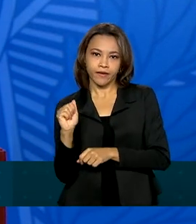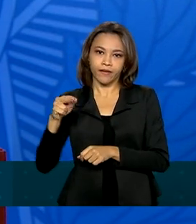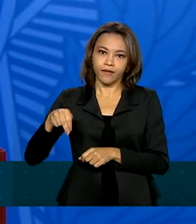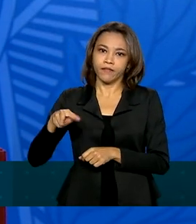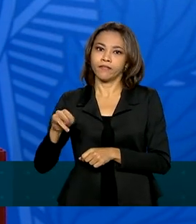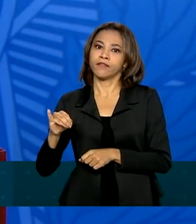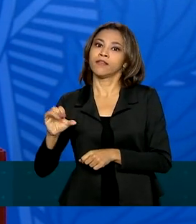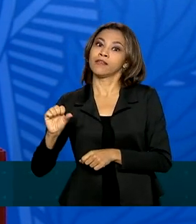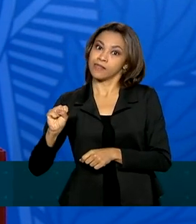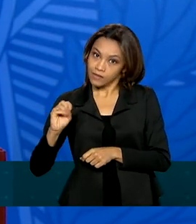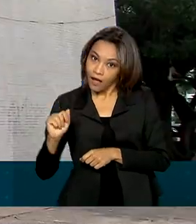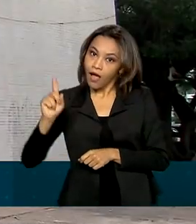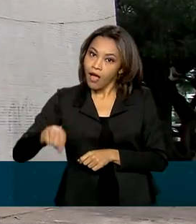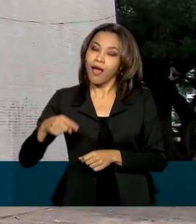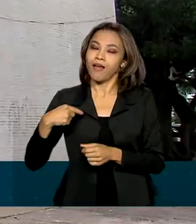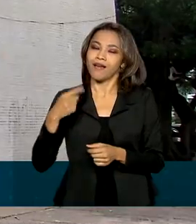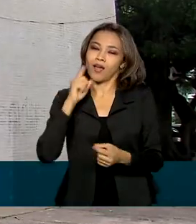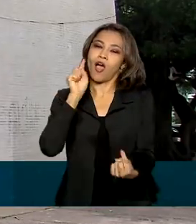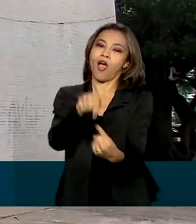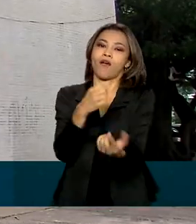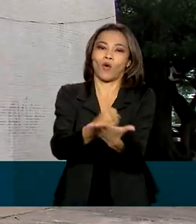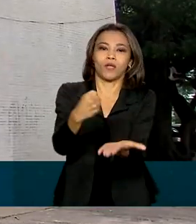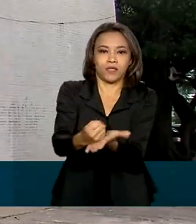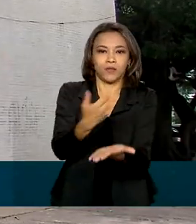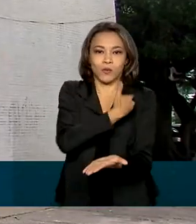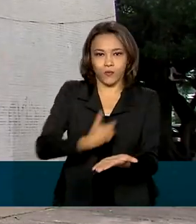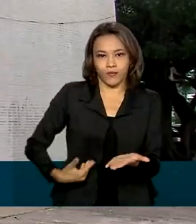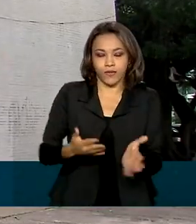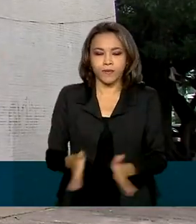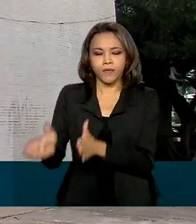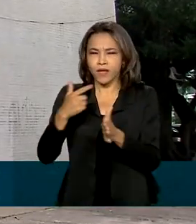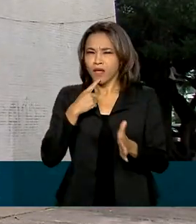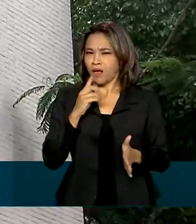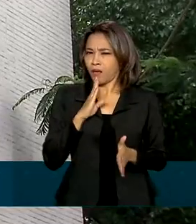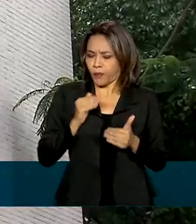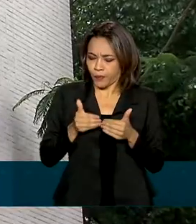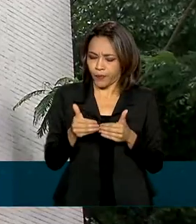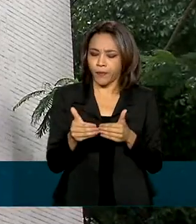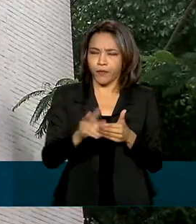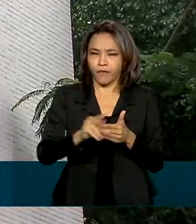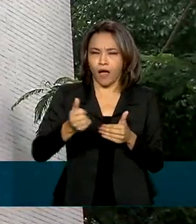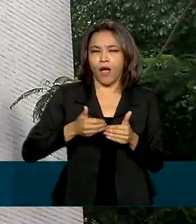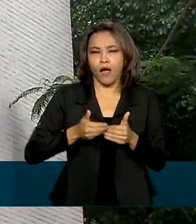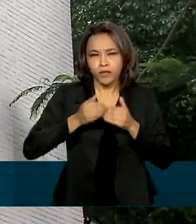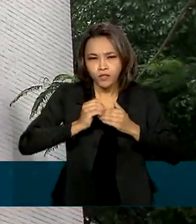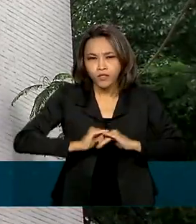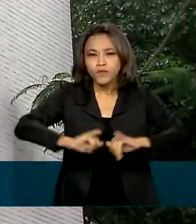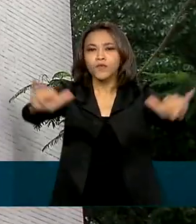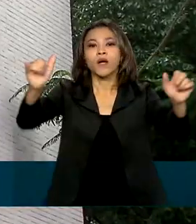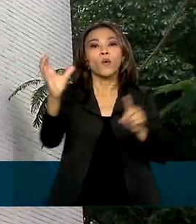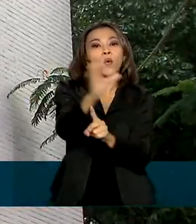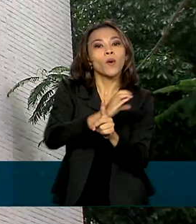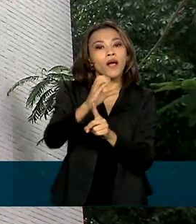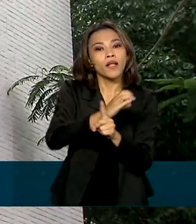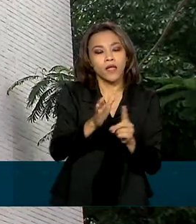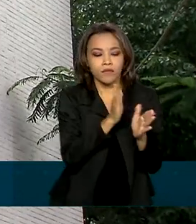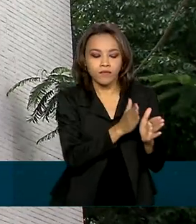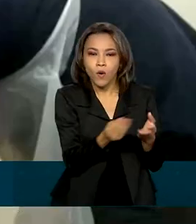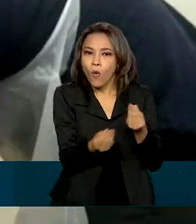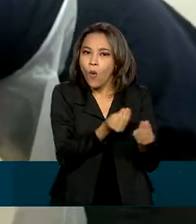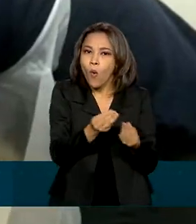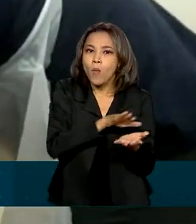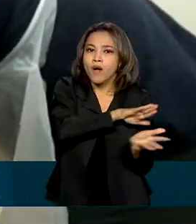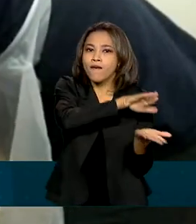de contratação do governo federal. Em breve, o ministério deve divulgar um cronograma com toda a logística para a distribuição das